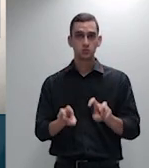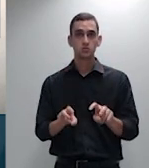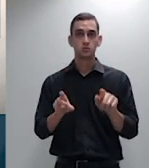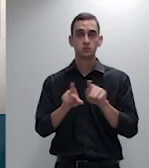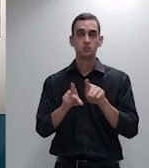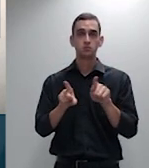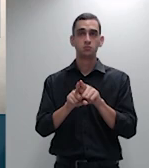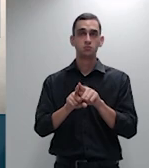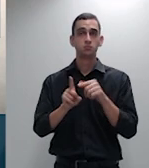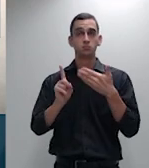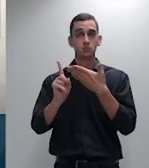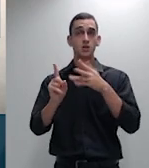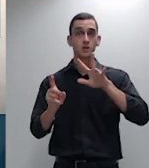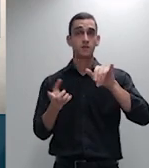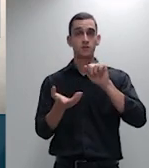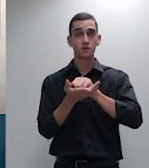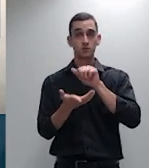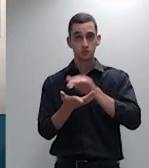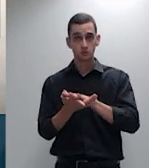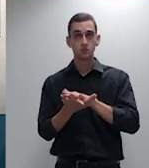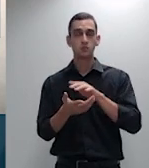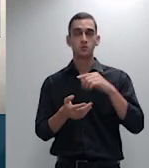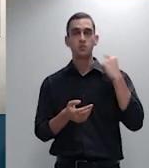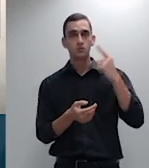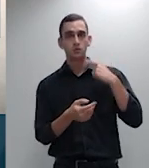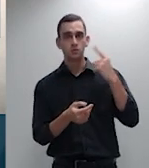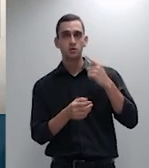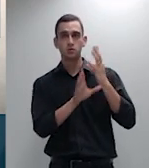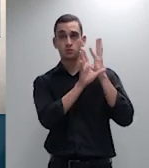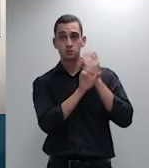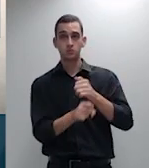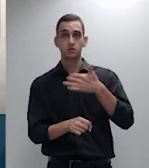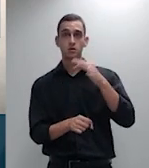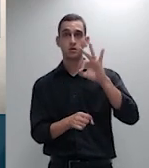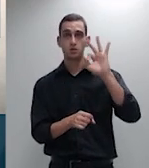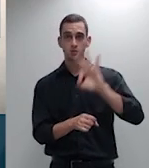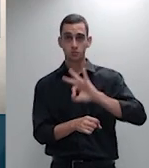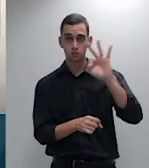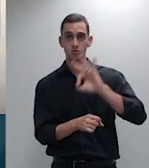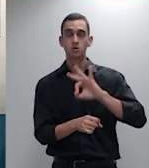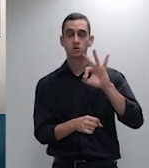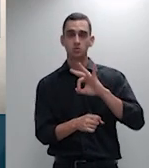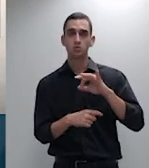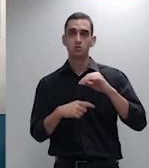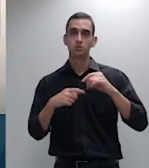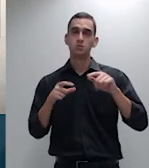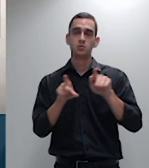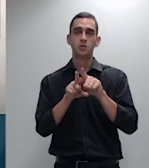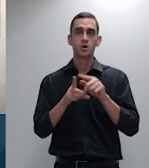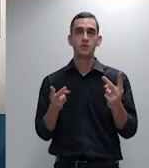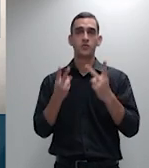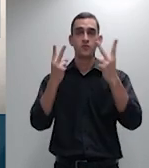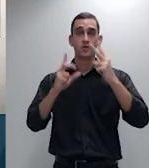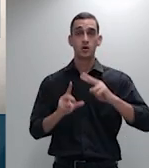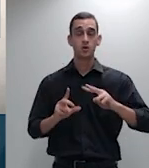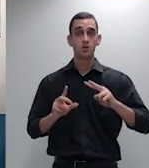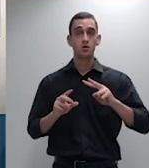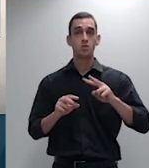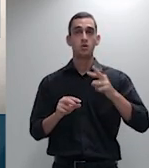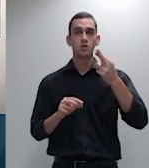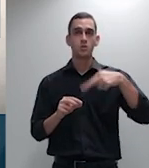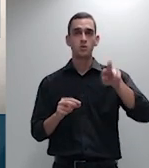honorários fixados em 10% sobre o valor atualizado da causa na forma do 85 parágrafo segundo em caso de